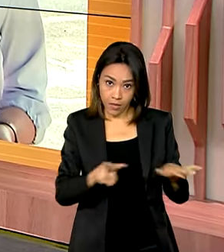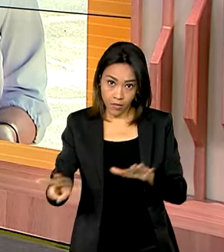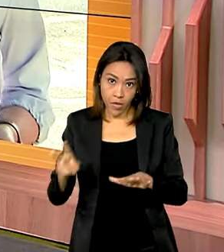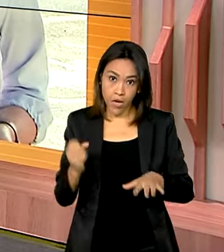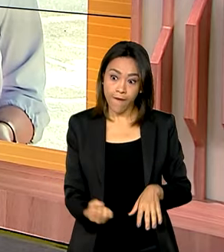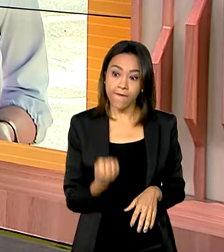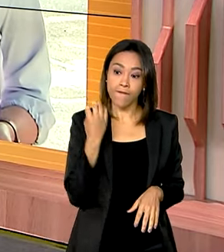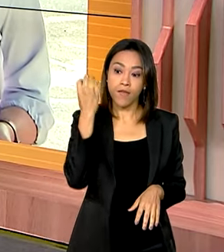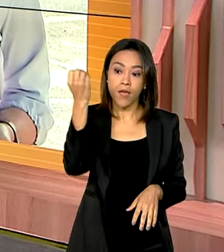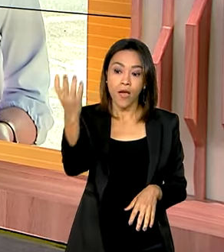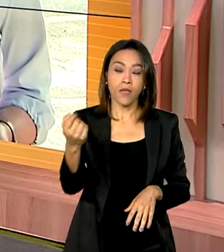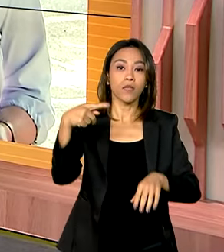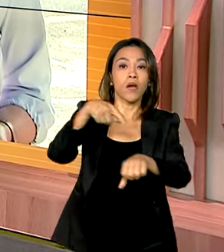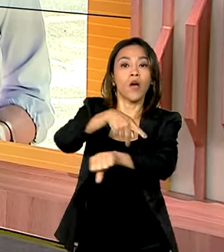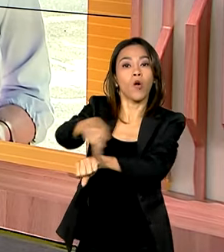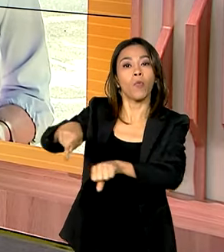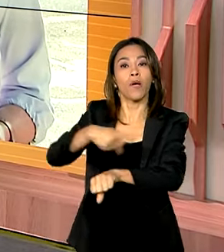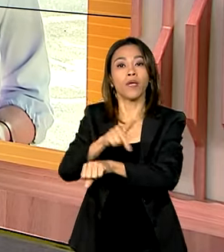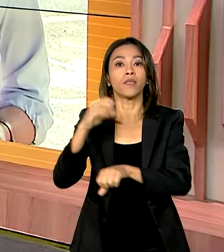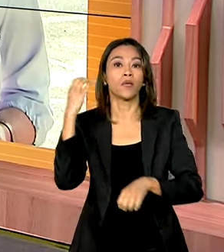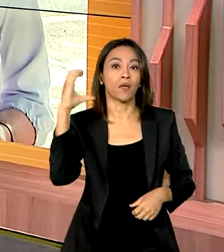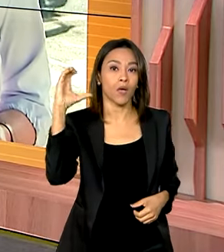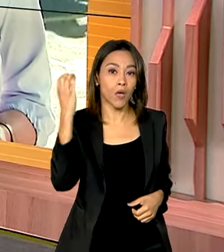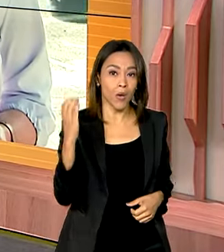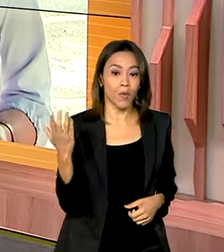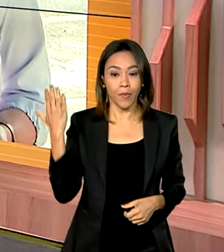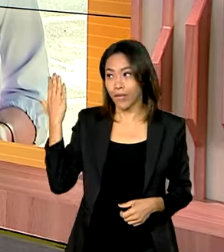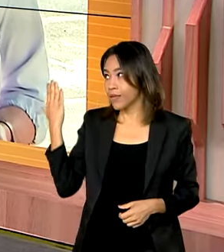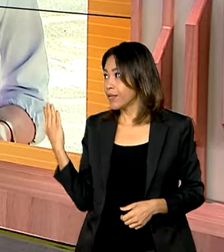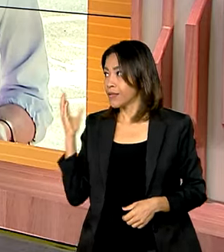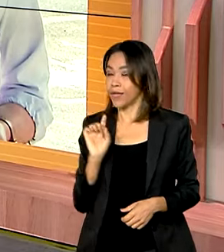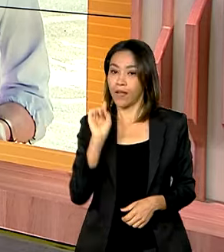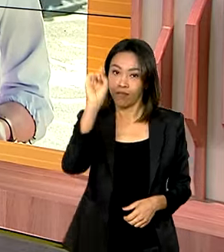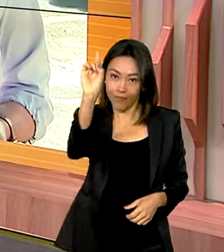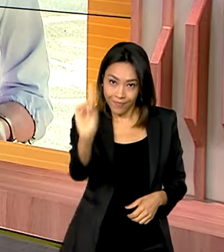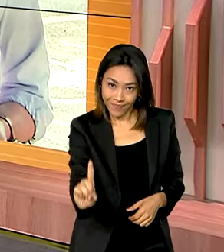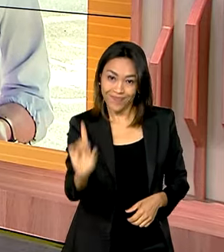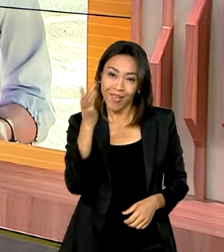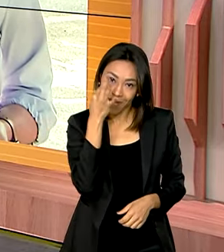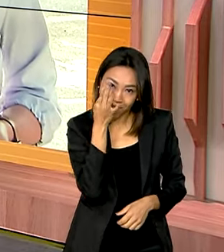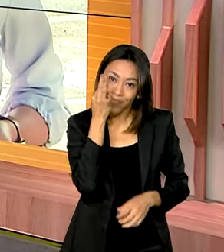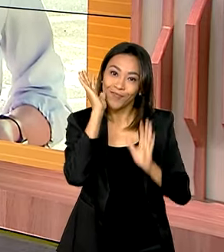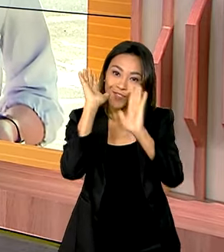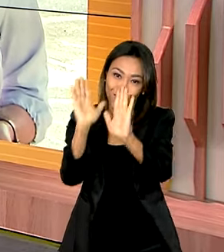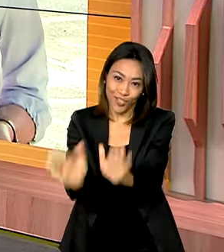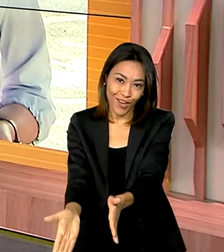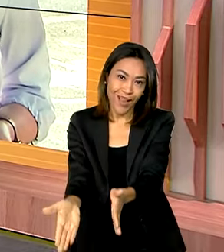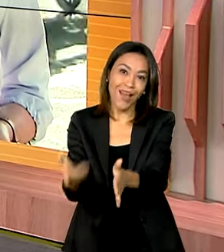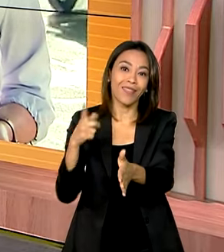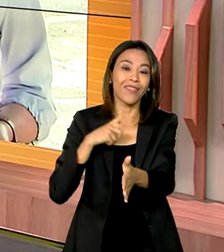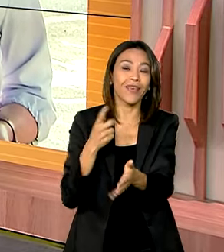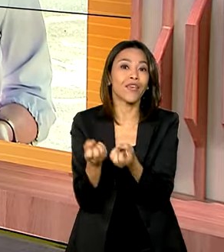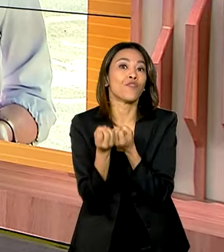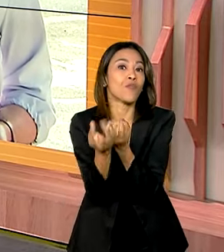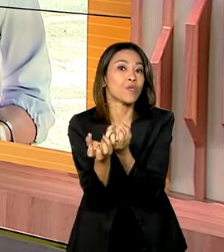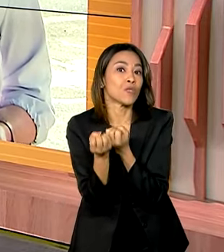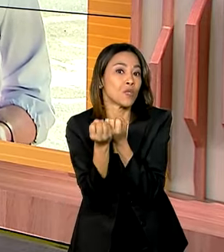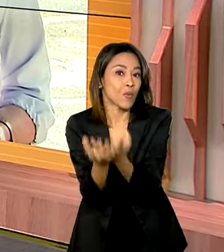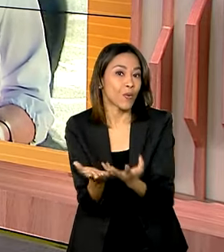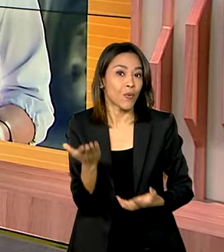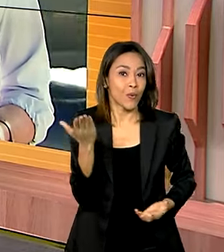oficial à Colômbia. A nossa enviada especial, Jéssica Gonçalves, já está lá também, traz ao vivo as informações